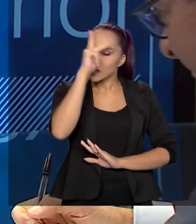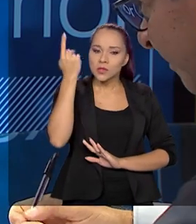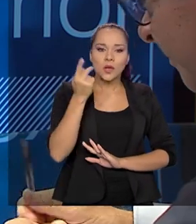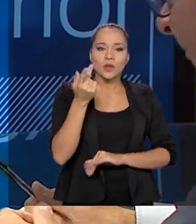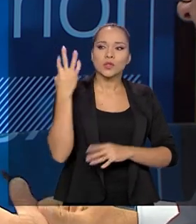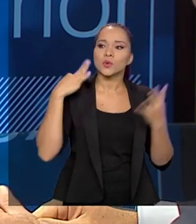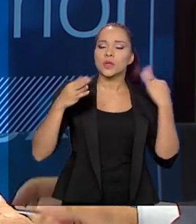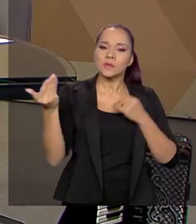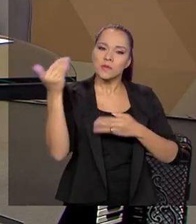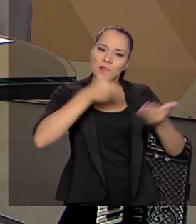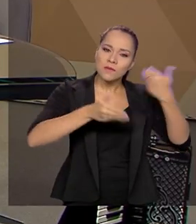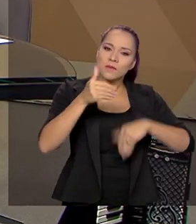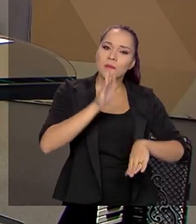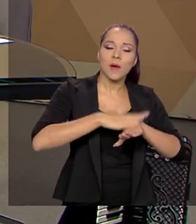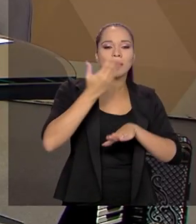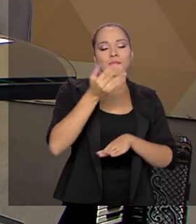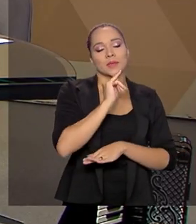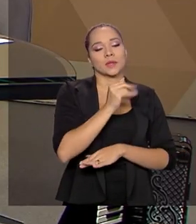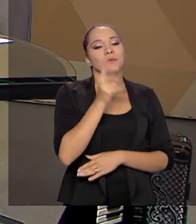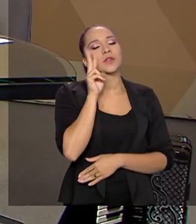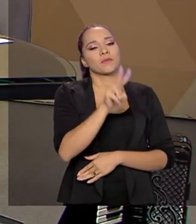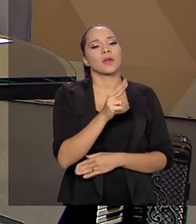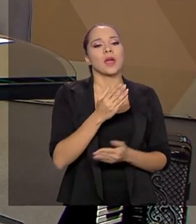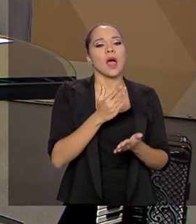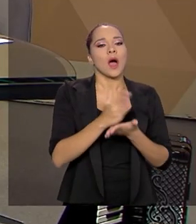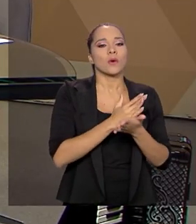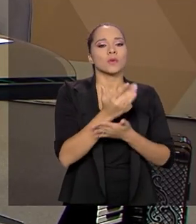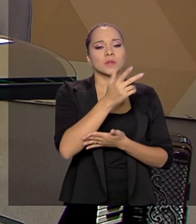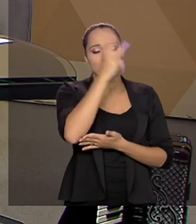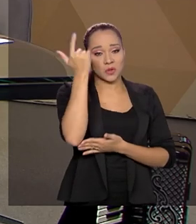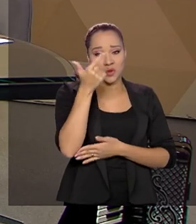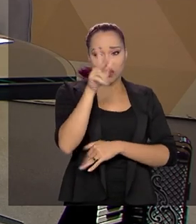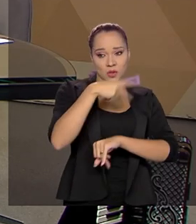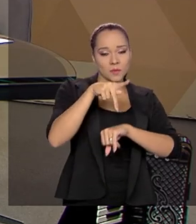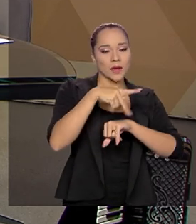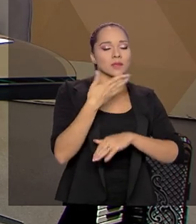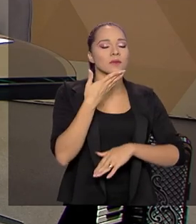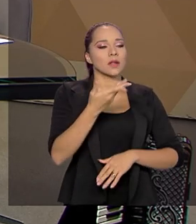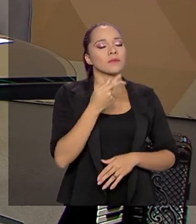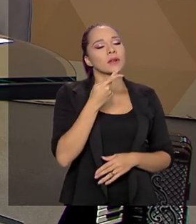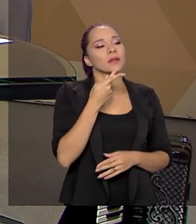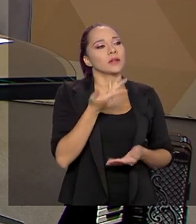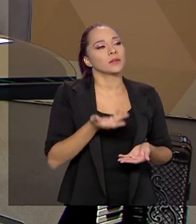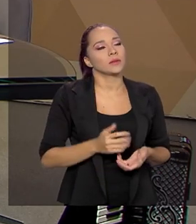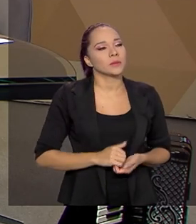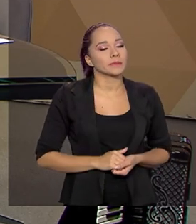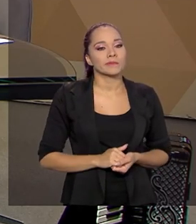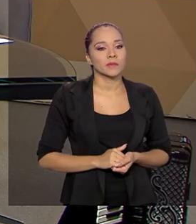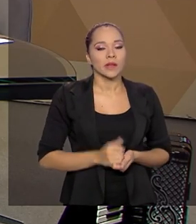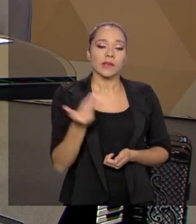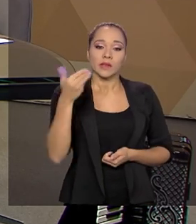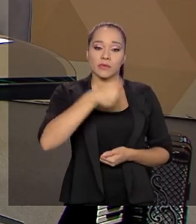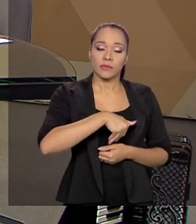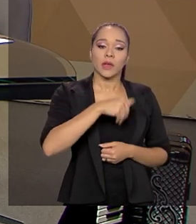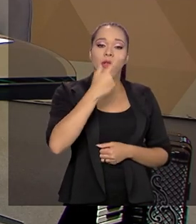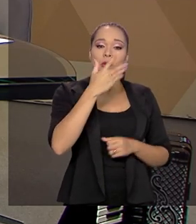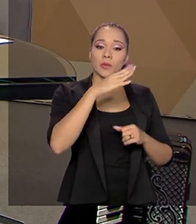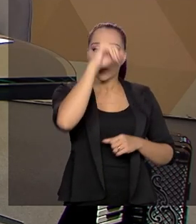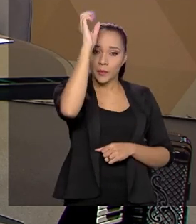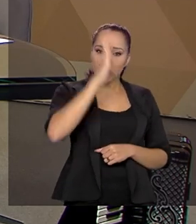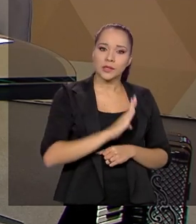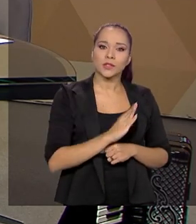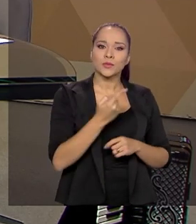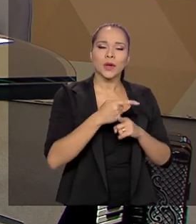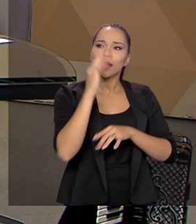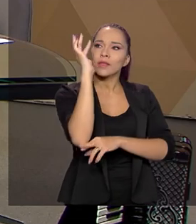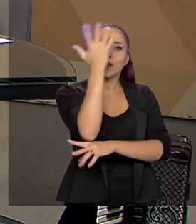turistas de fora? Por exemplo, eu já vi alguns estrangeiros dizendo que vieram ao Brasil por conta da